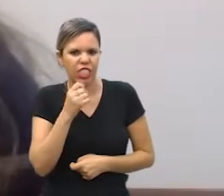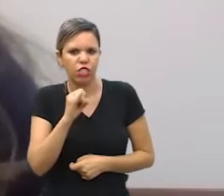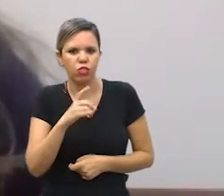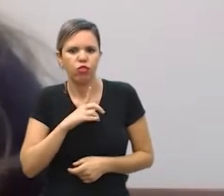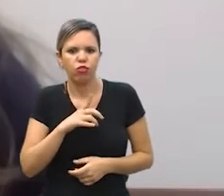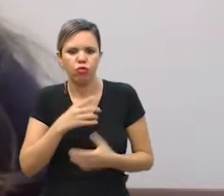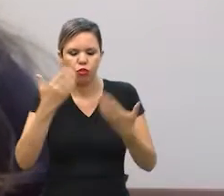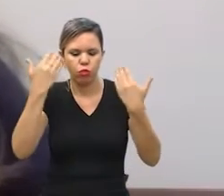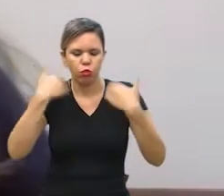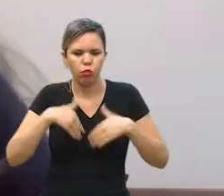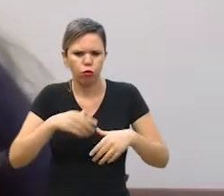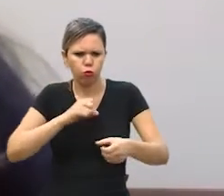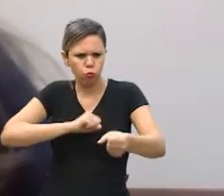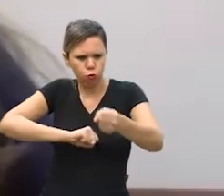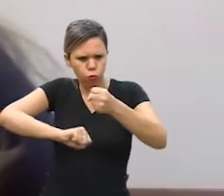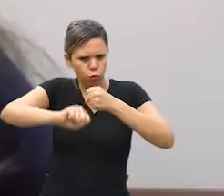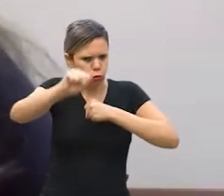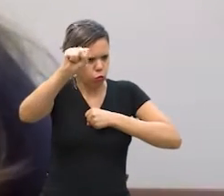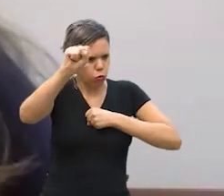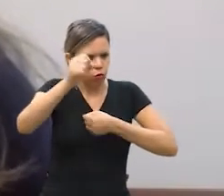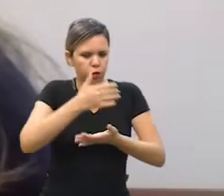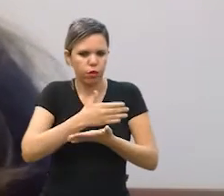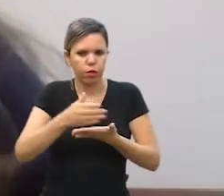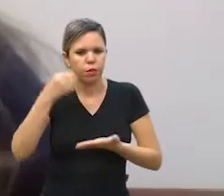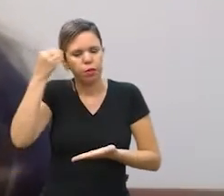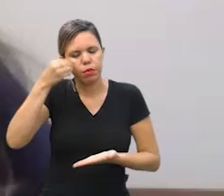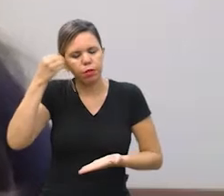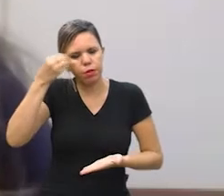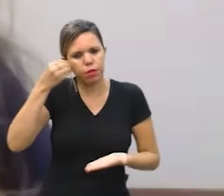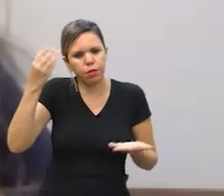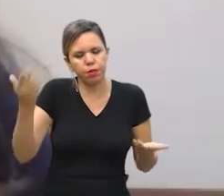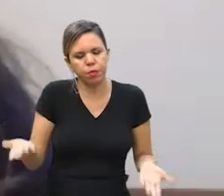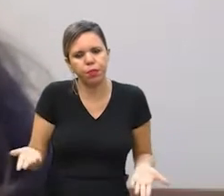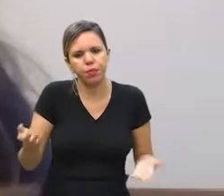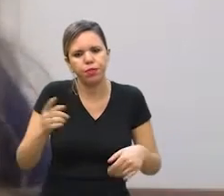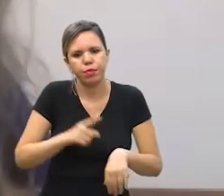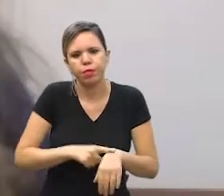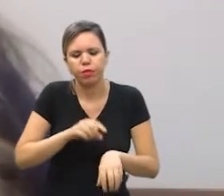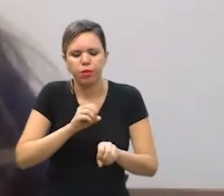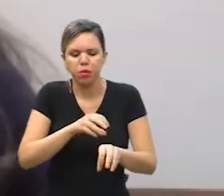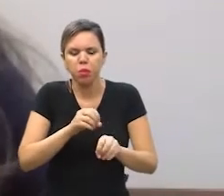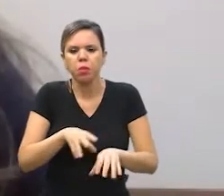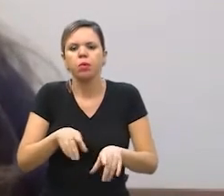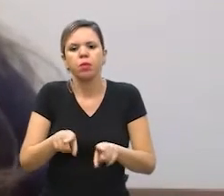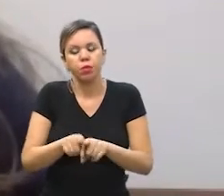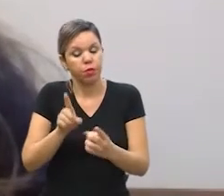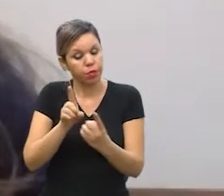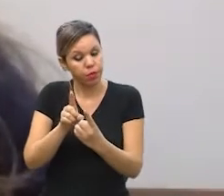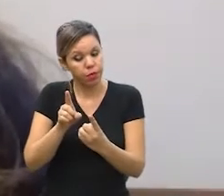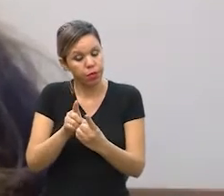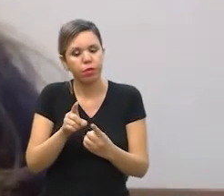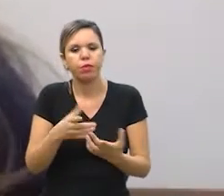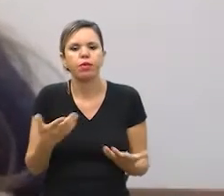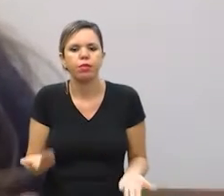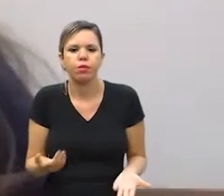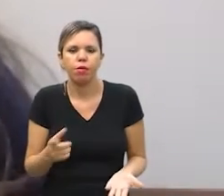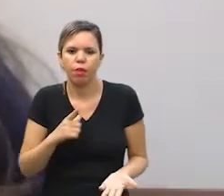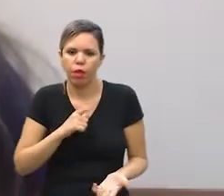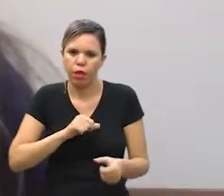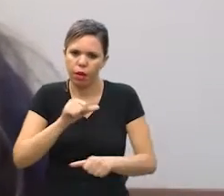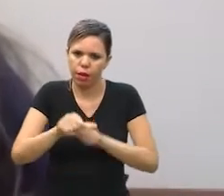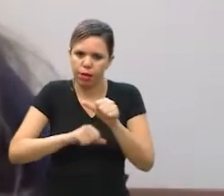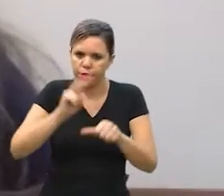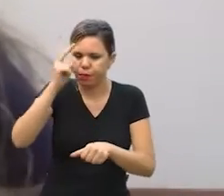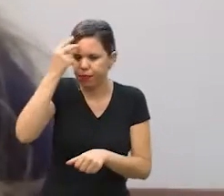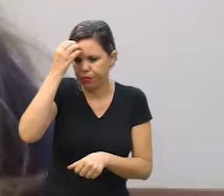se vestisse assim e foi assim começou a experiência tanto na hora de educar quanto na hora de atender porque a gente tem que